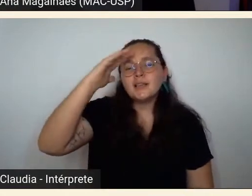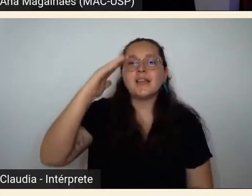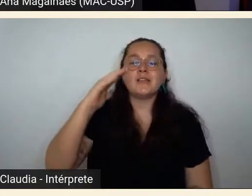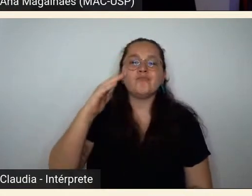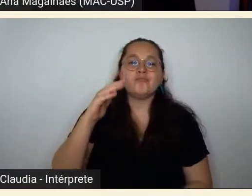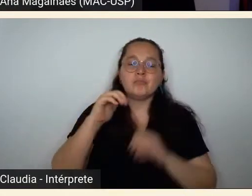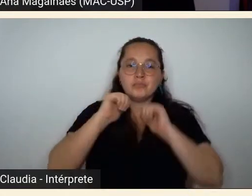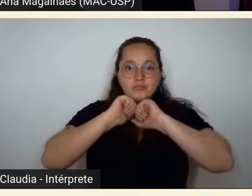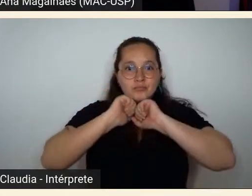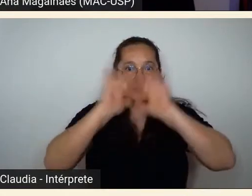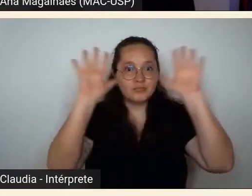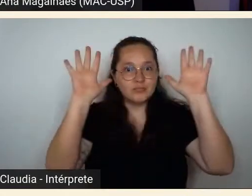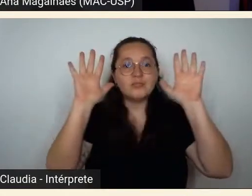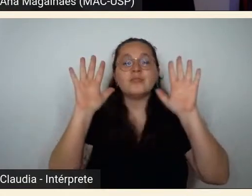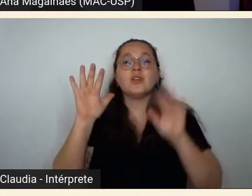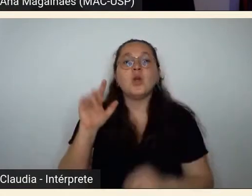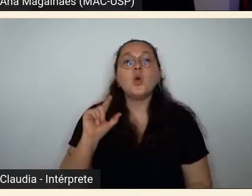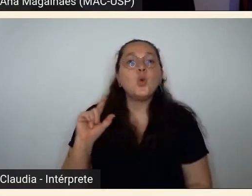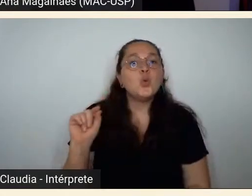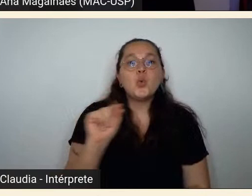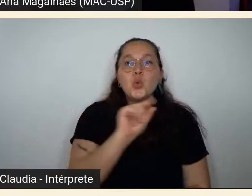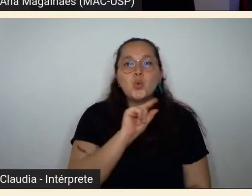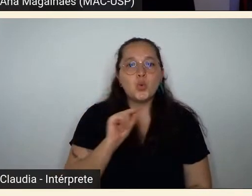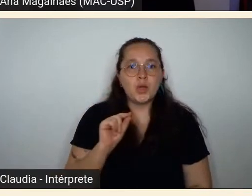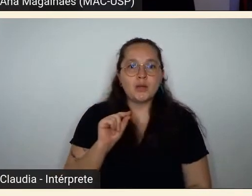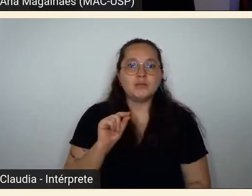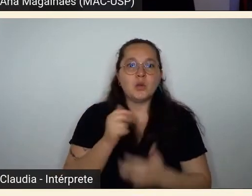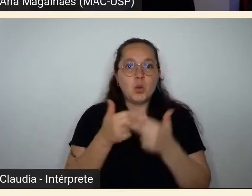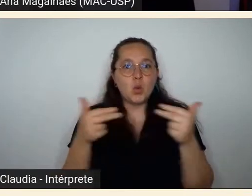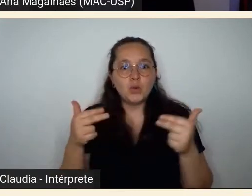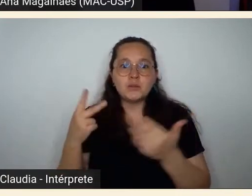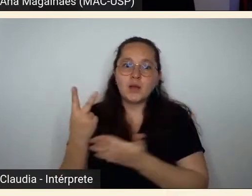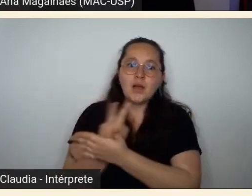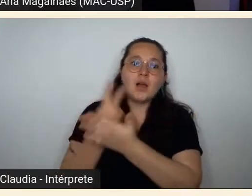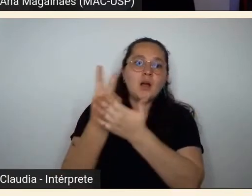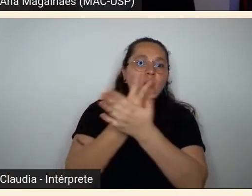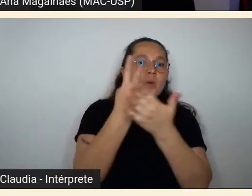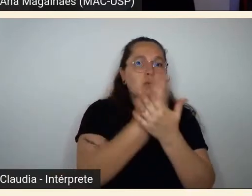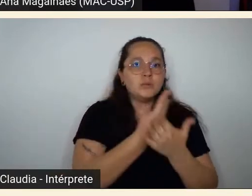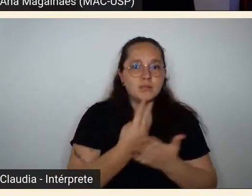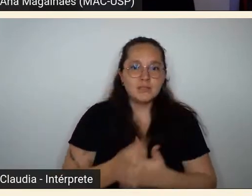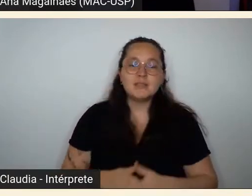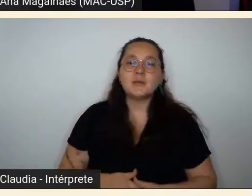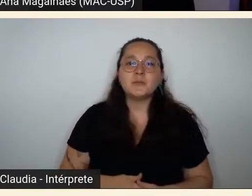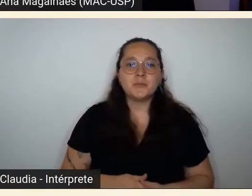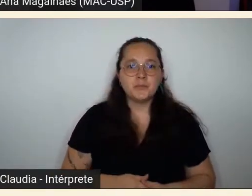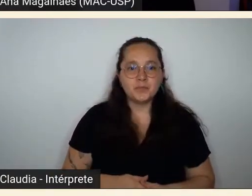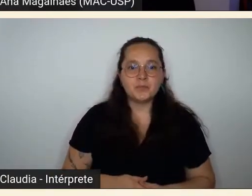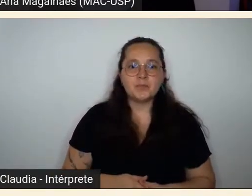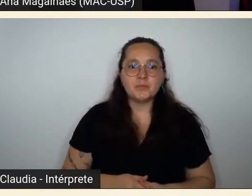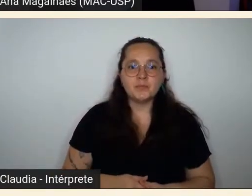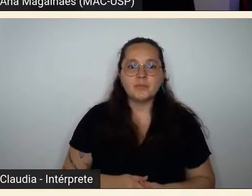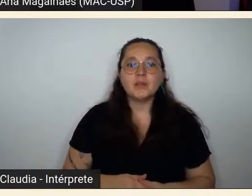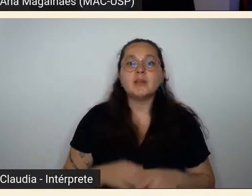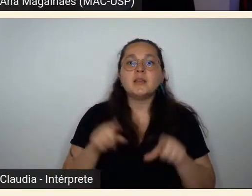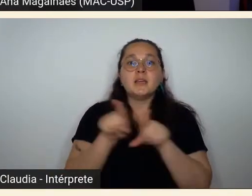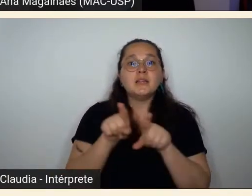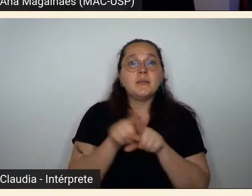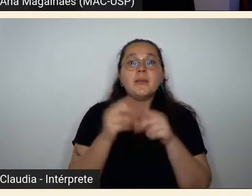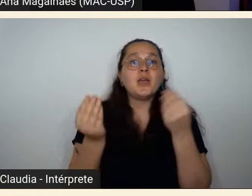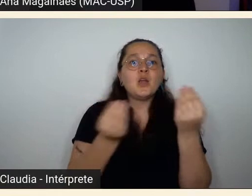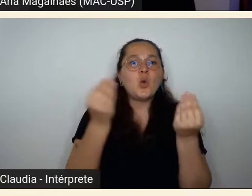encontrar as possibilidades de o emancipar de tanto que no seu passado se revela nos problemas desse mesmo presente.